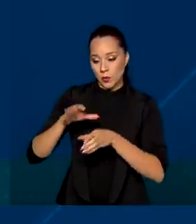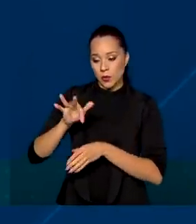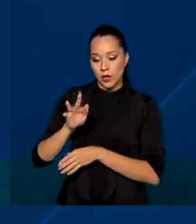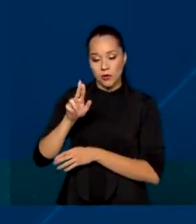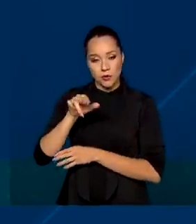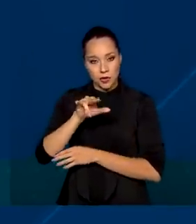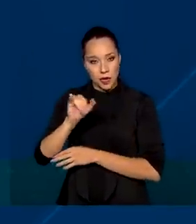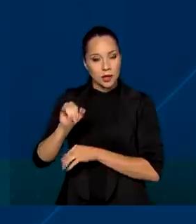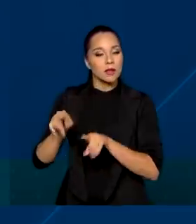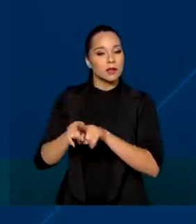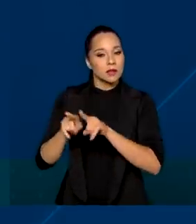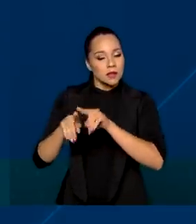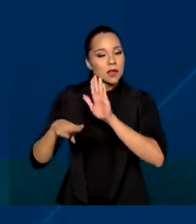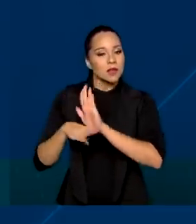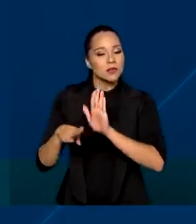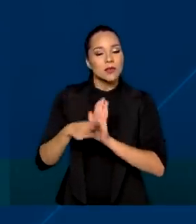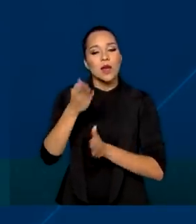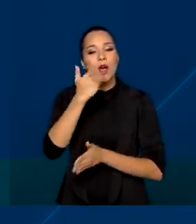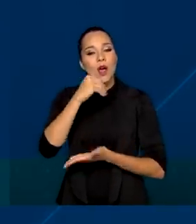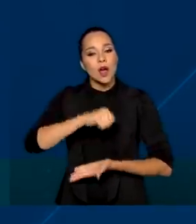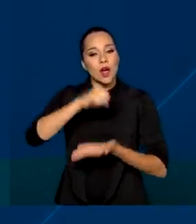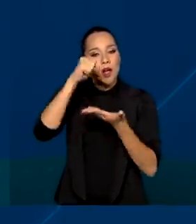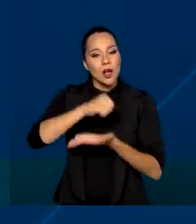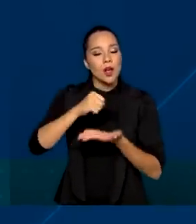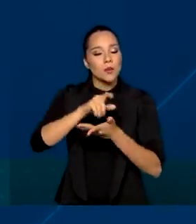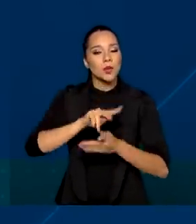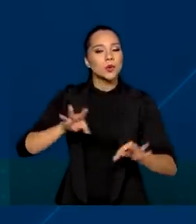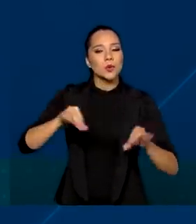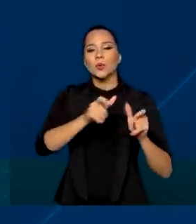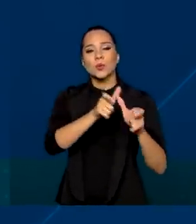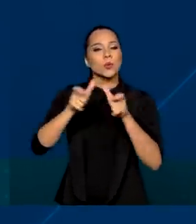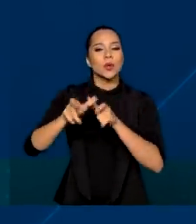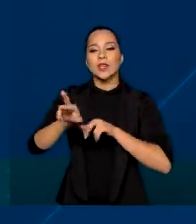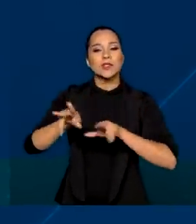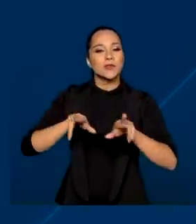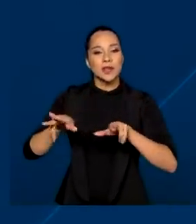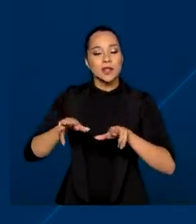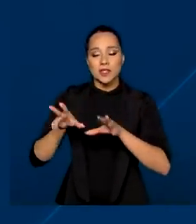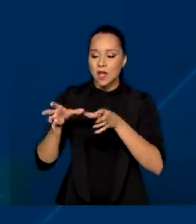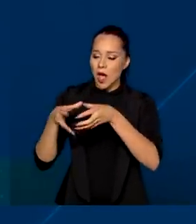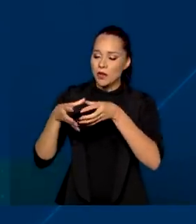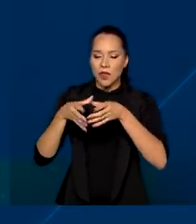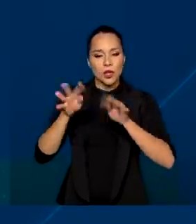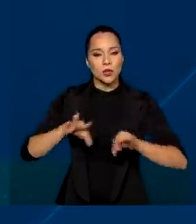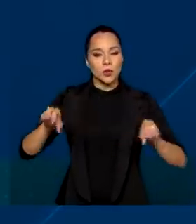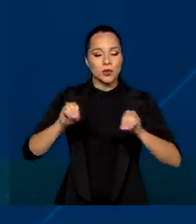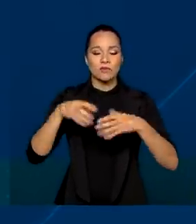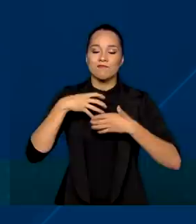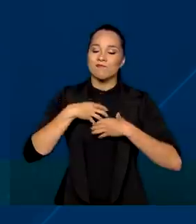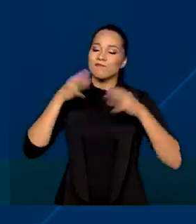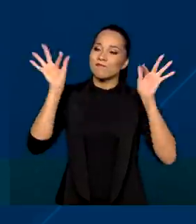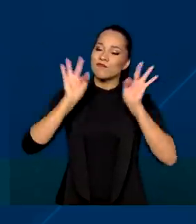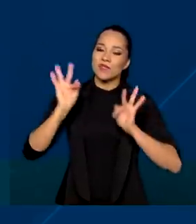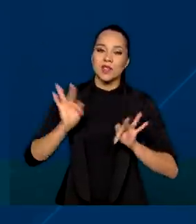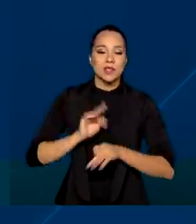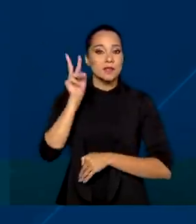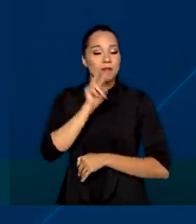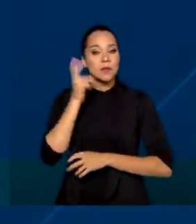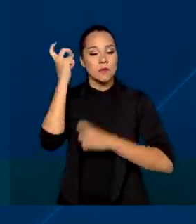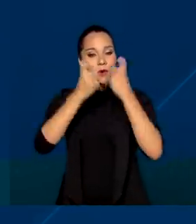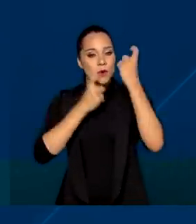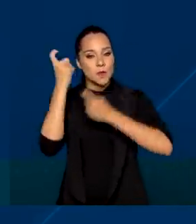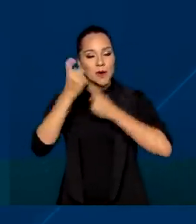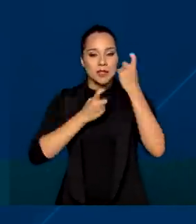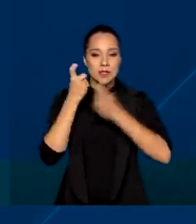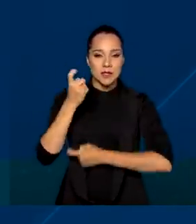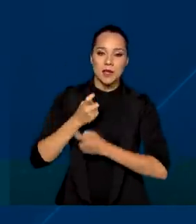estão contribuindo a cesta básica em todas as aldeias. E eu creio que nós estamos felizes vendo a preocupação da